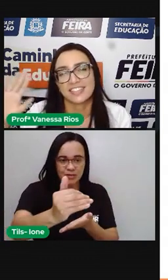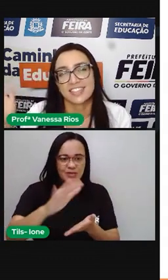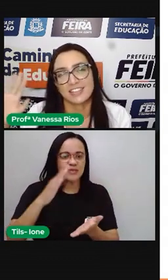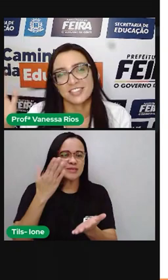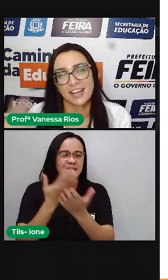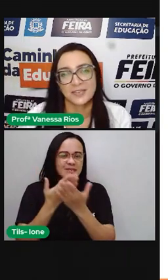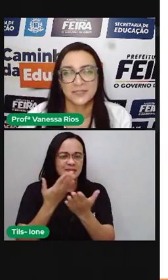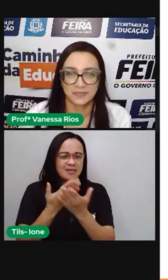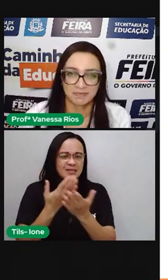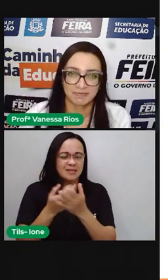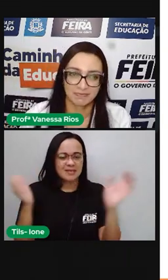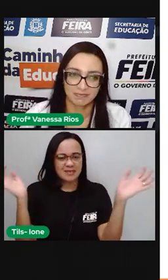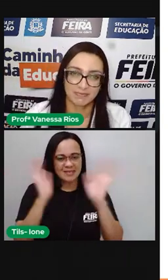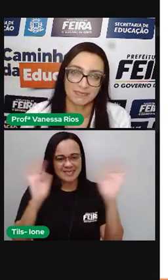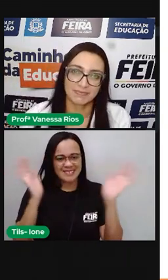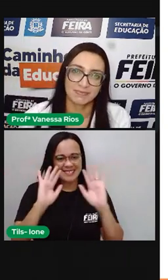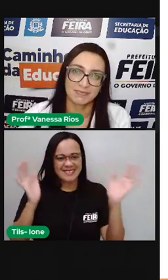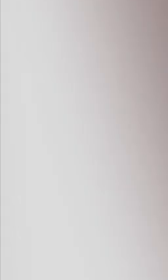E tchau, tchau.